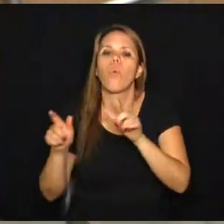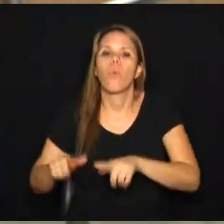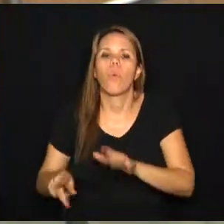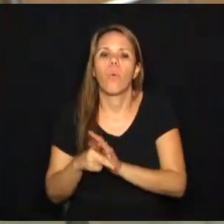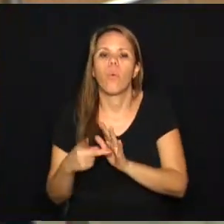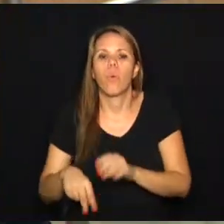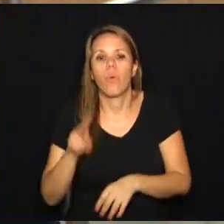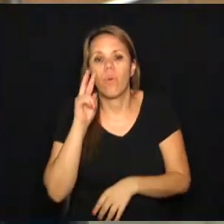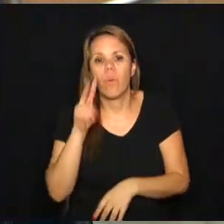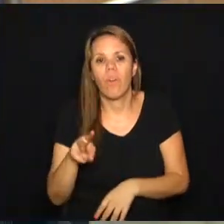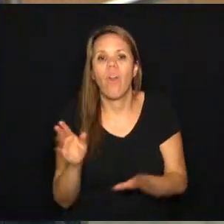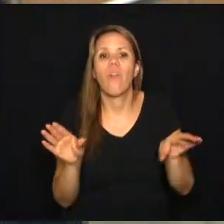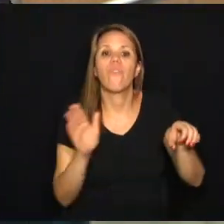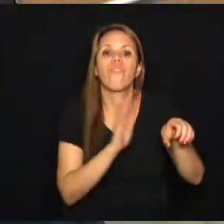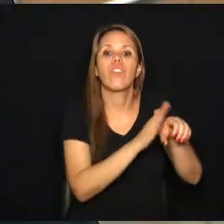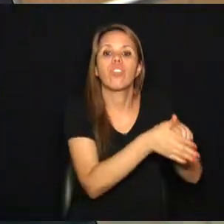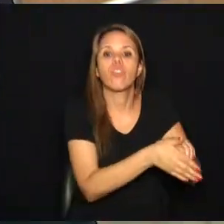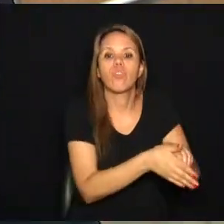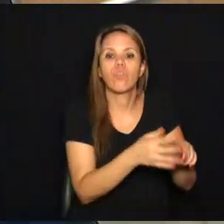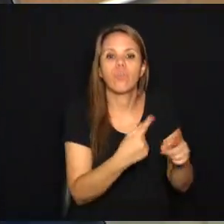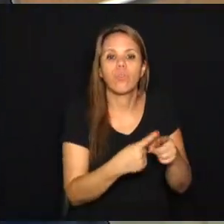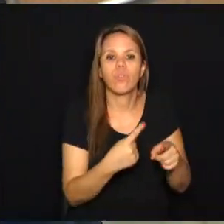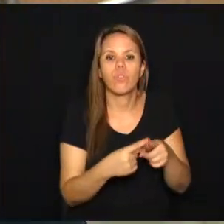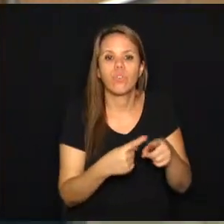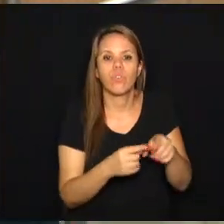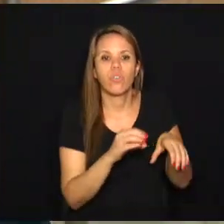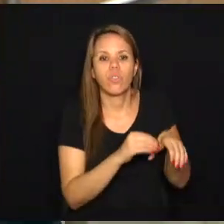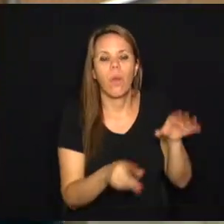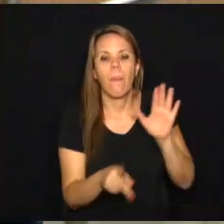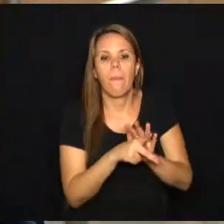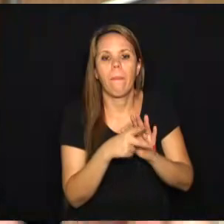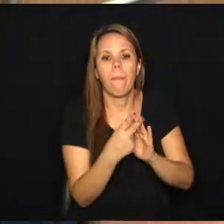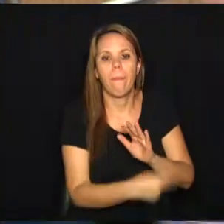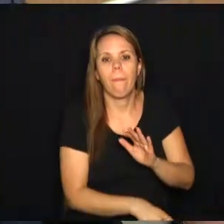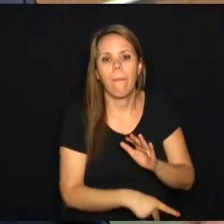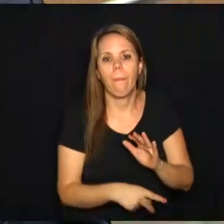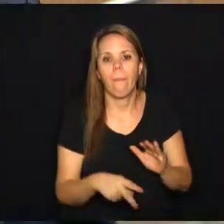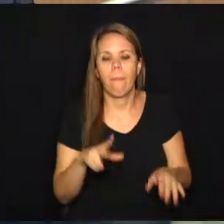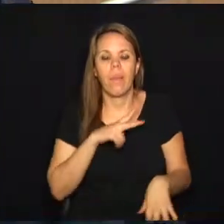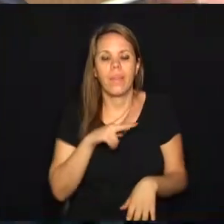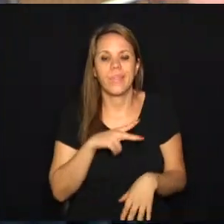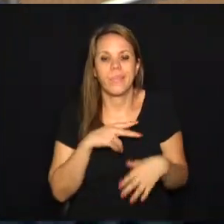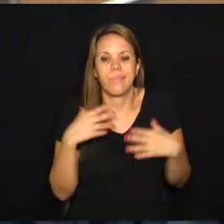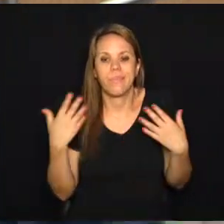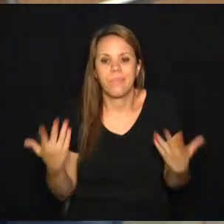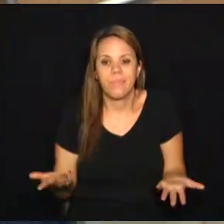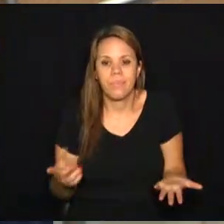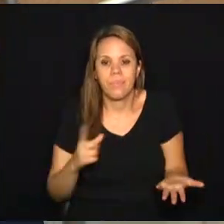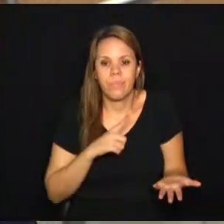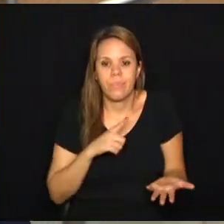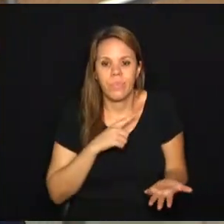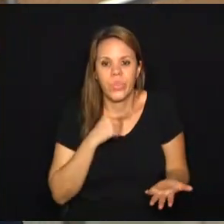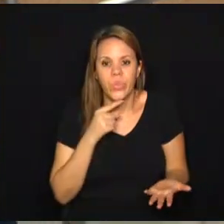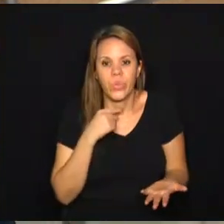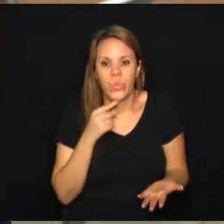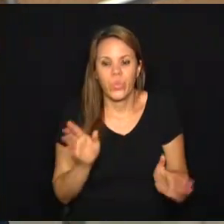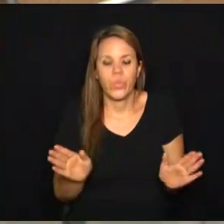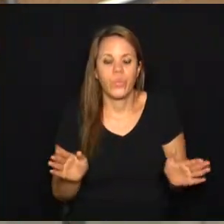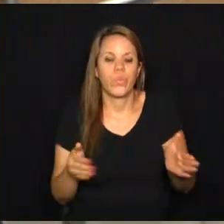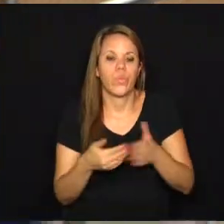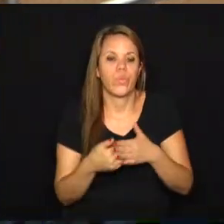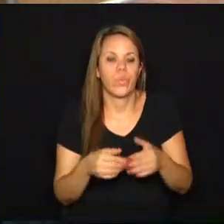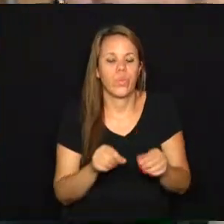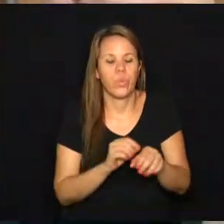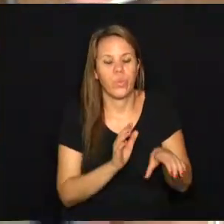informação, não, fechou o túnel porque o túnel pertence a um particular e ele tem essa prerrogativa de fechar o túnel.